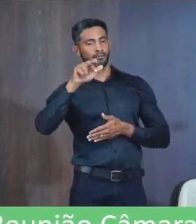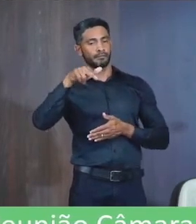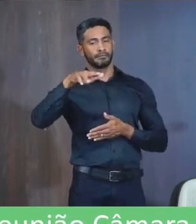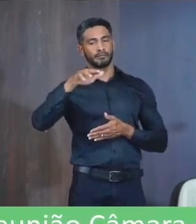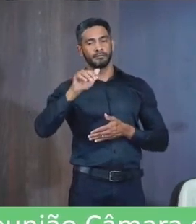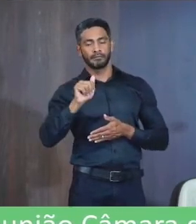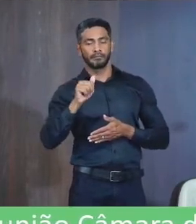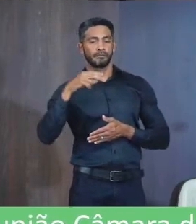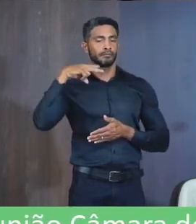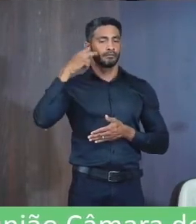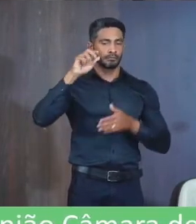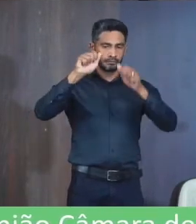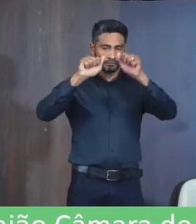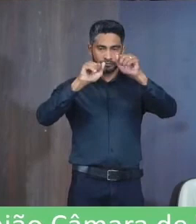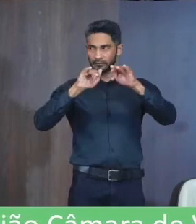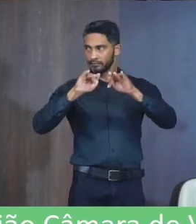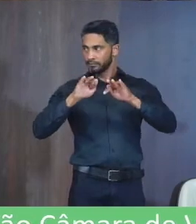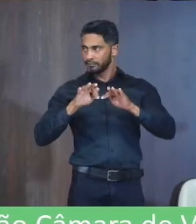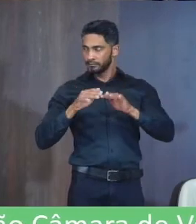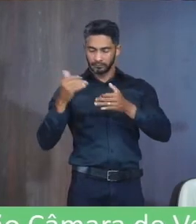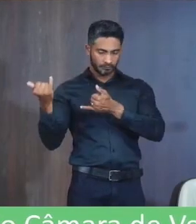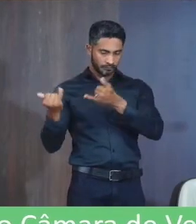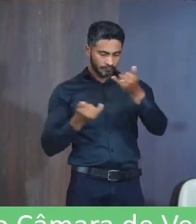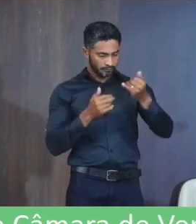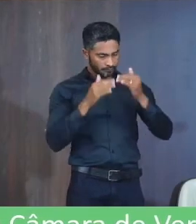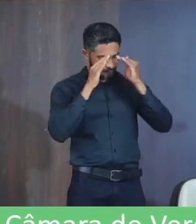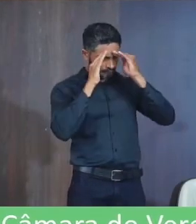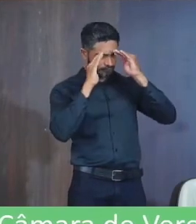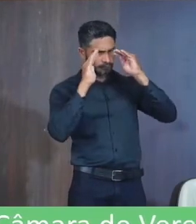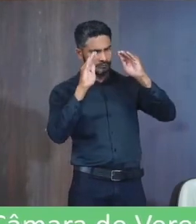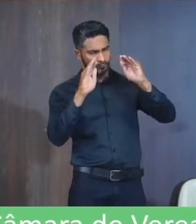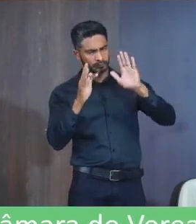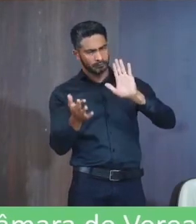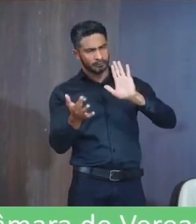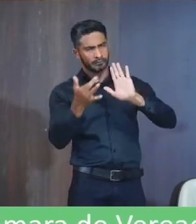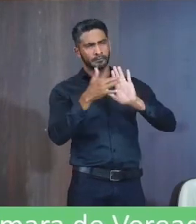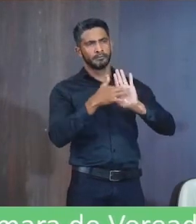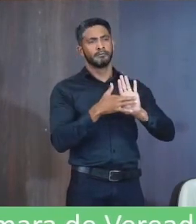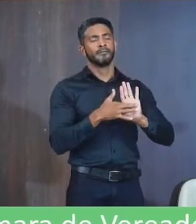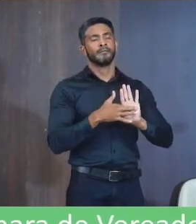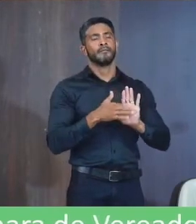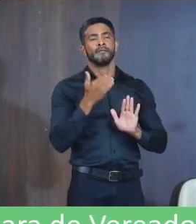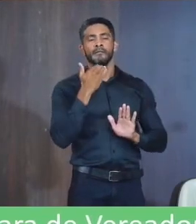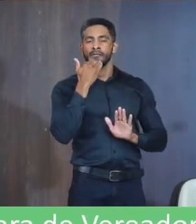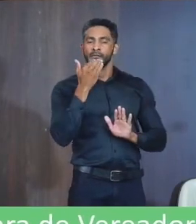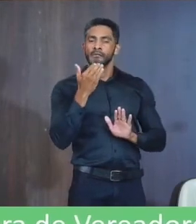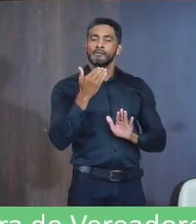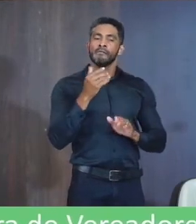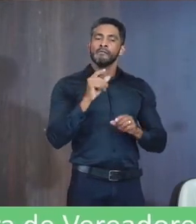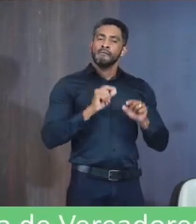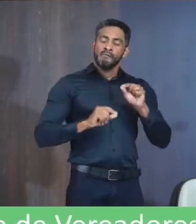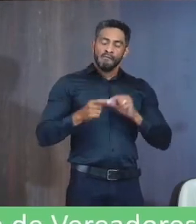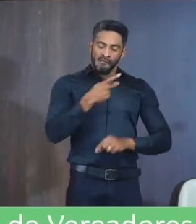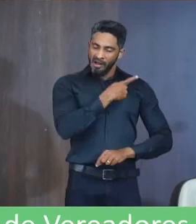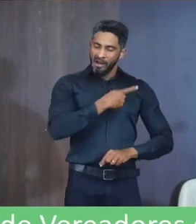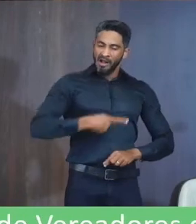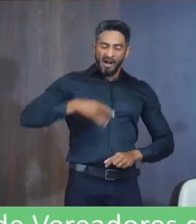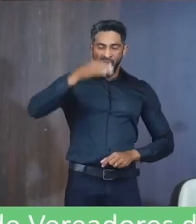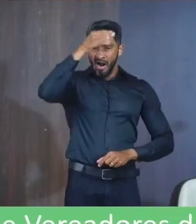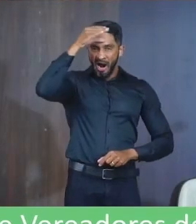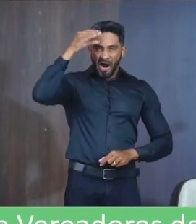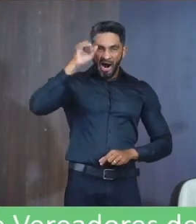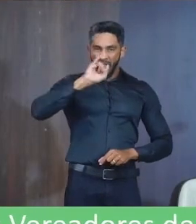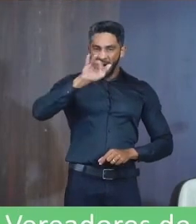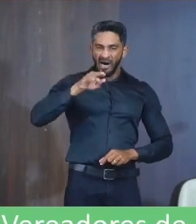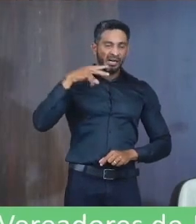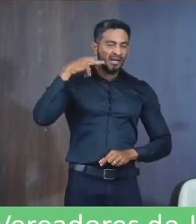Presidente A vereadora Que subscreve Vem Respeitosamente Na forma regimental Solicitar O senhor Presidente da Câmara Municipal De na